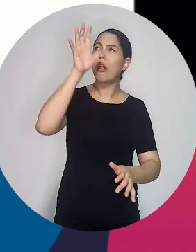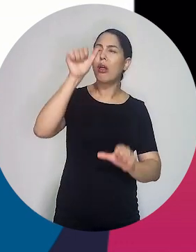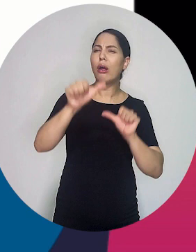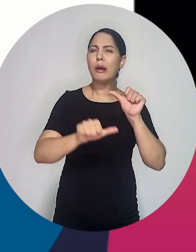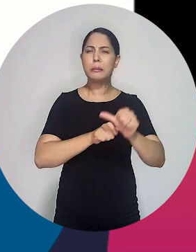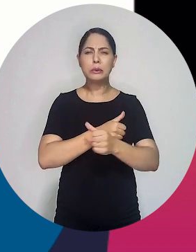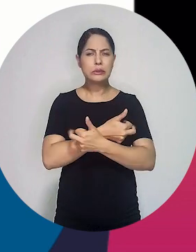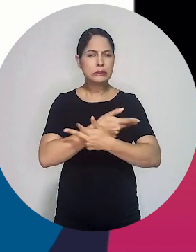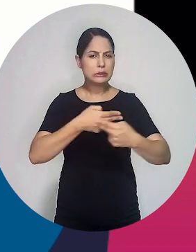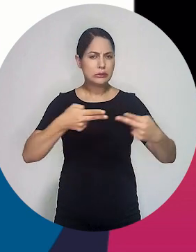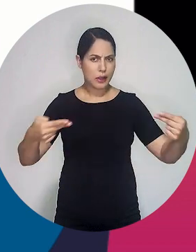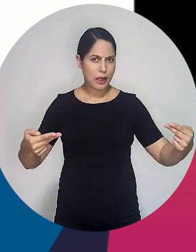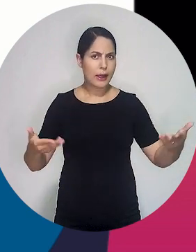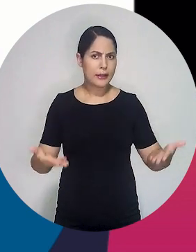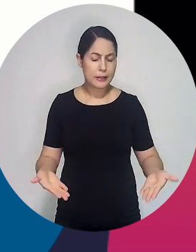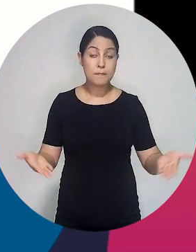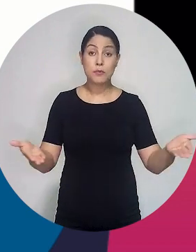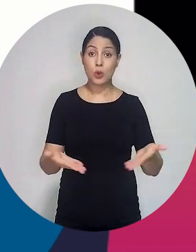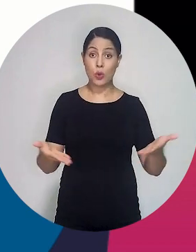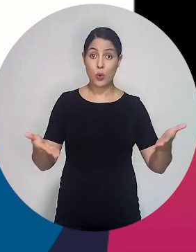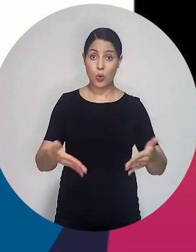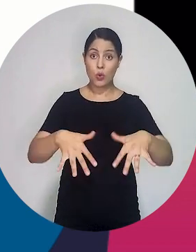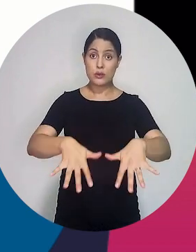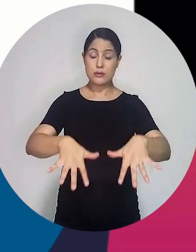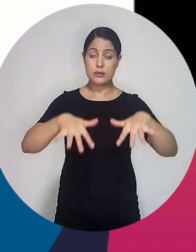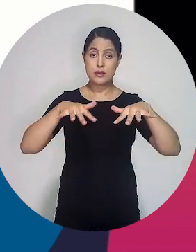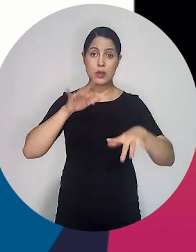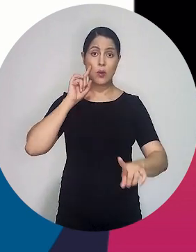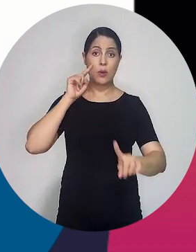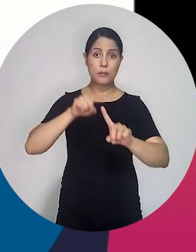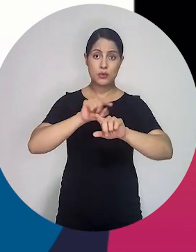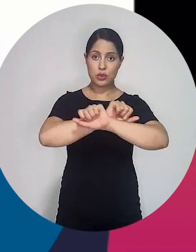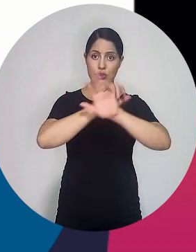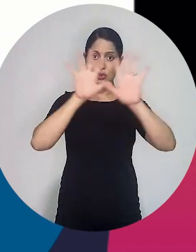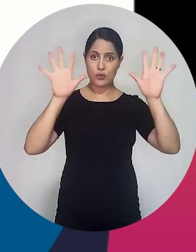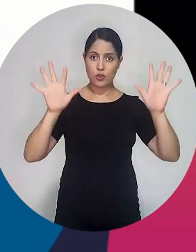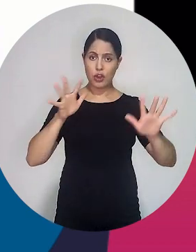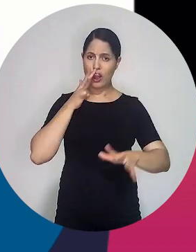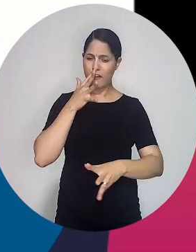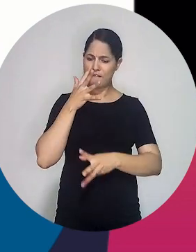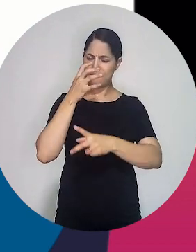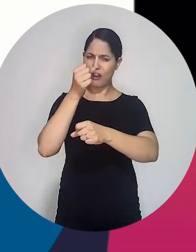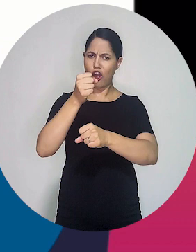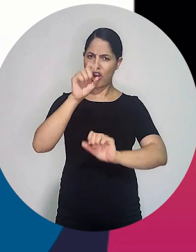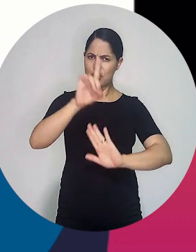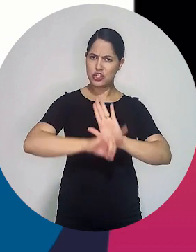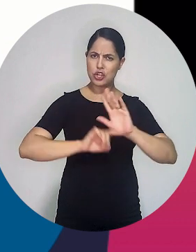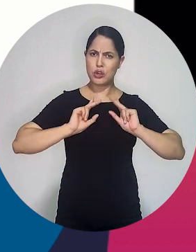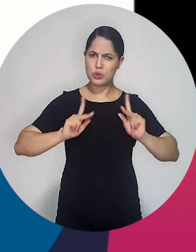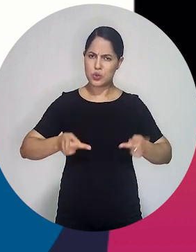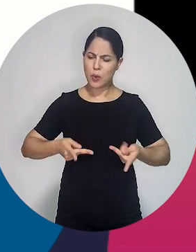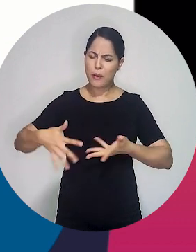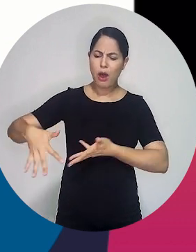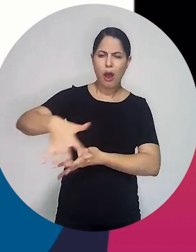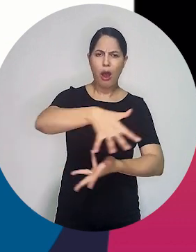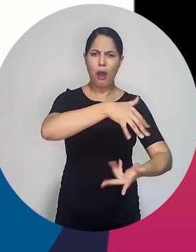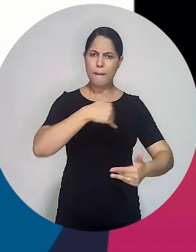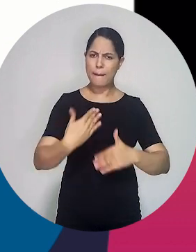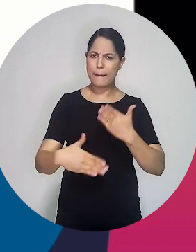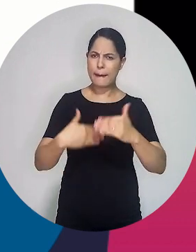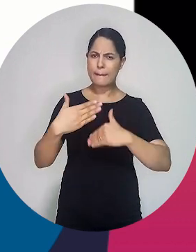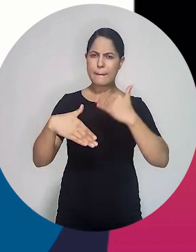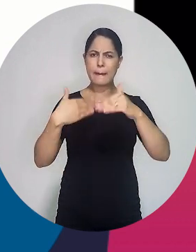contexto de mudanças extremos climáticos. Esta sessão representa outro passo para o fortalecimento dos